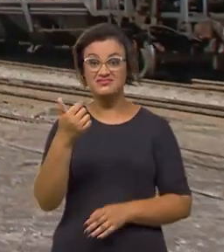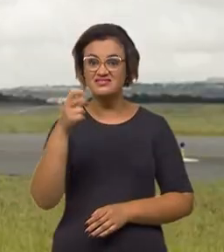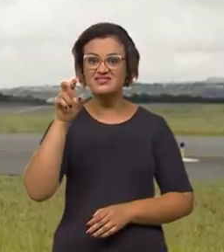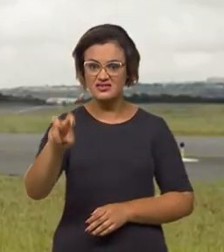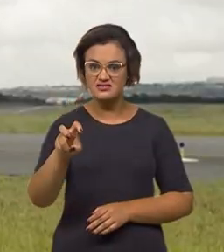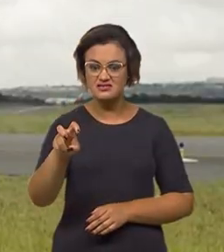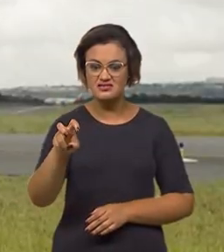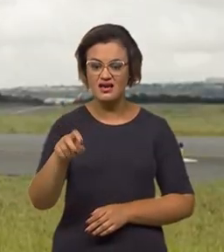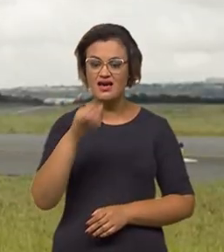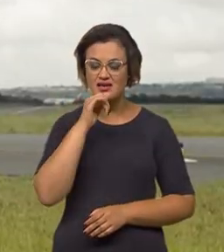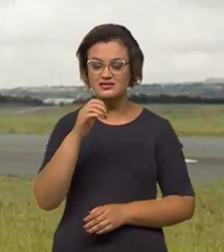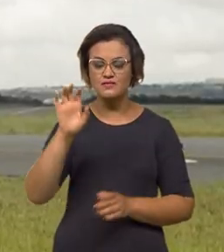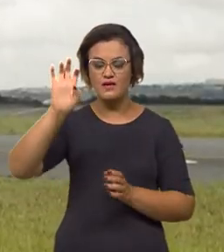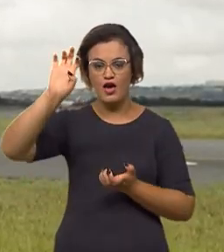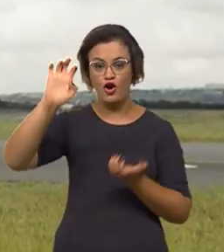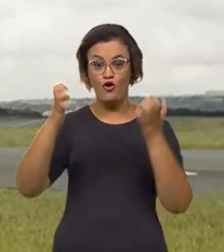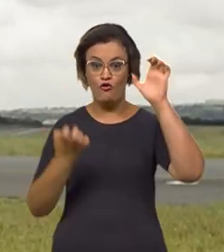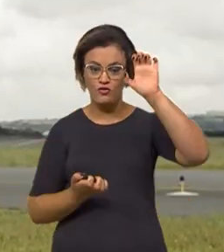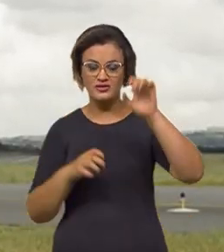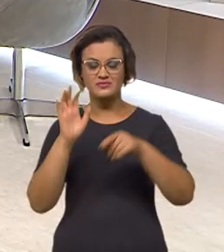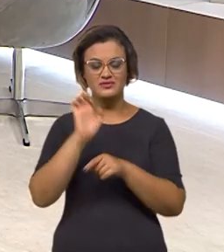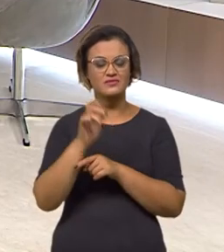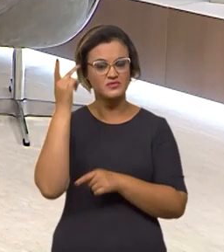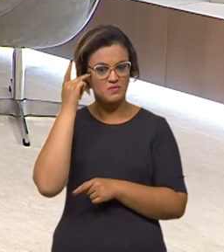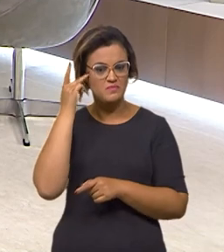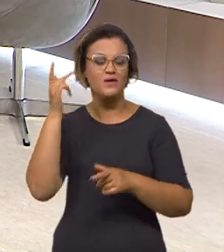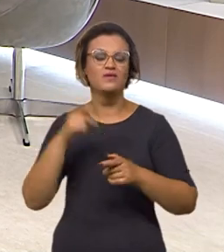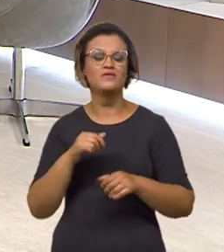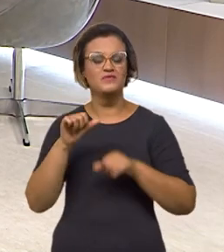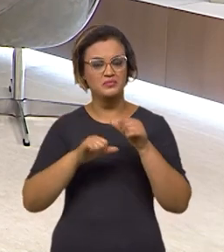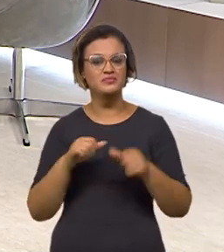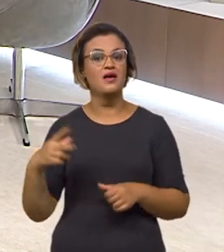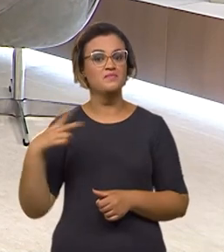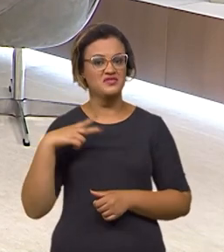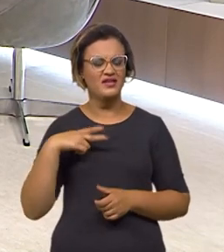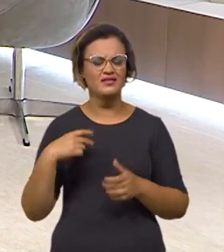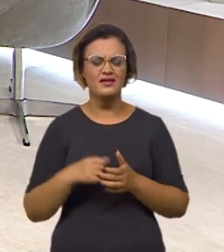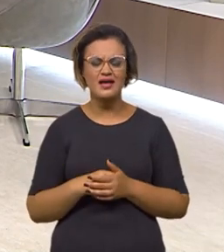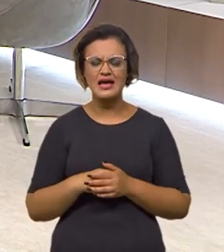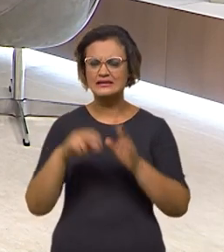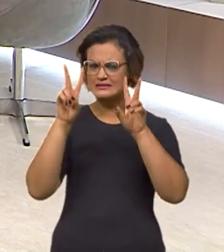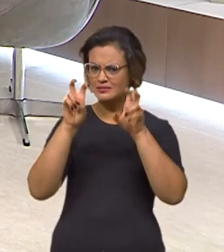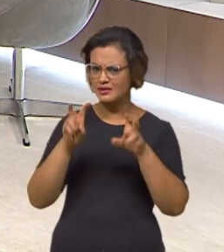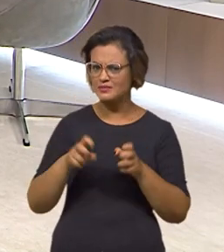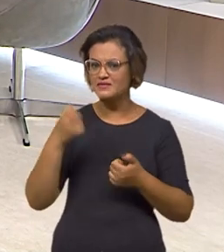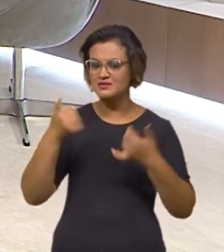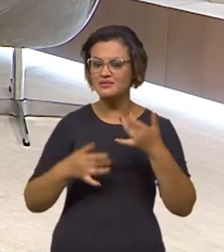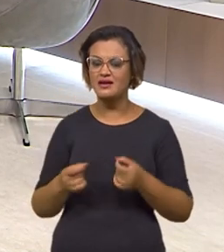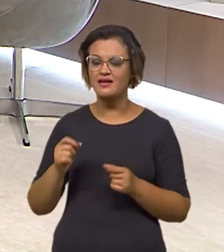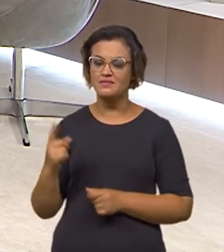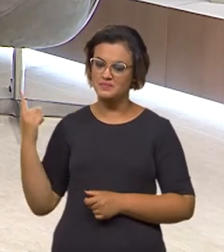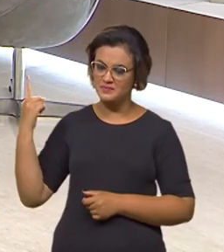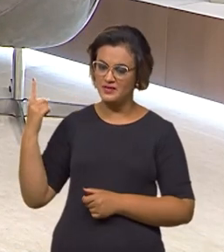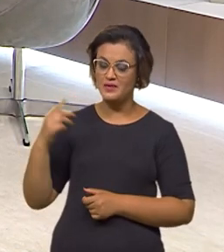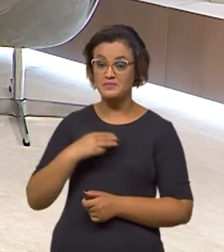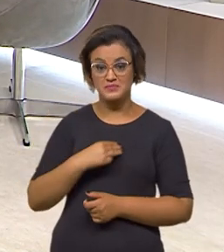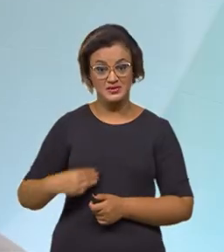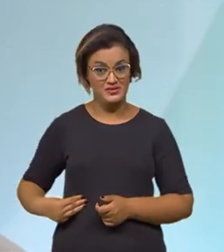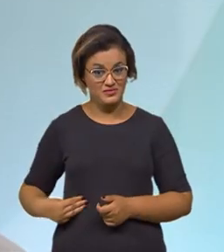eles o de Congonhas, em São Paulo. E quem vai conversar um pouco com a gente sobre tudo isso é o ministro da